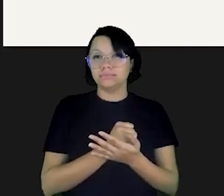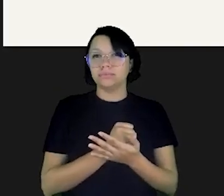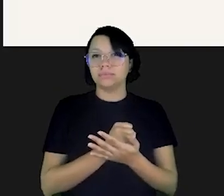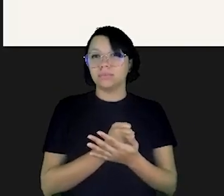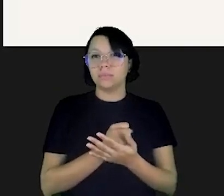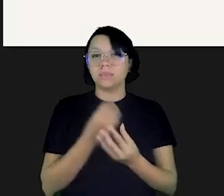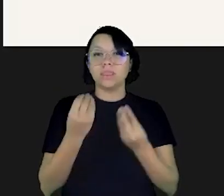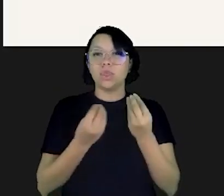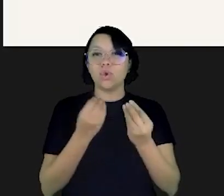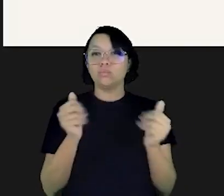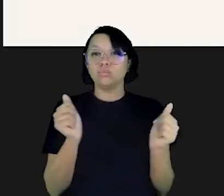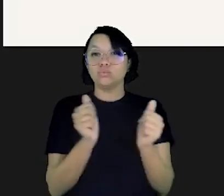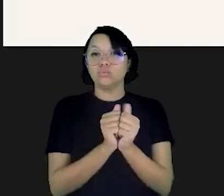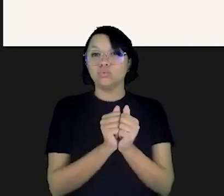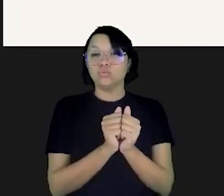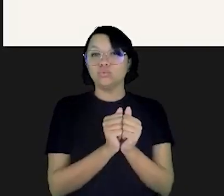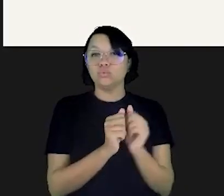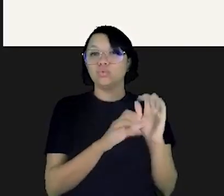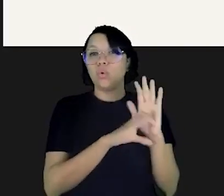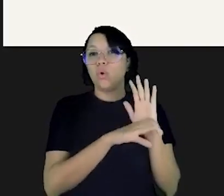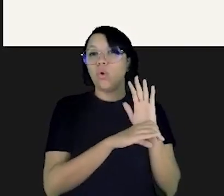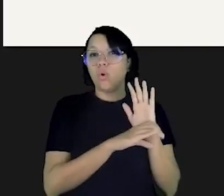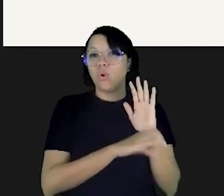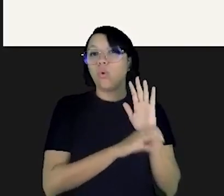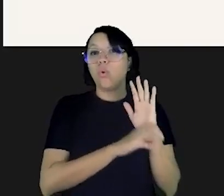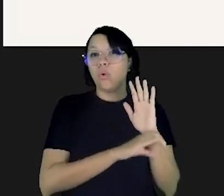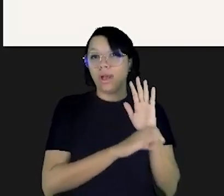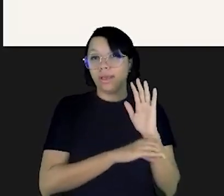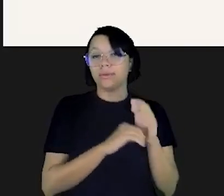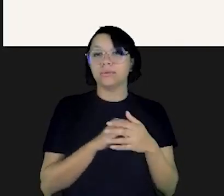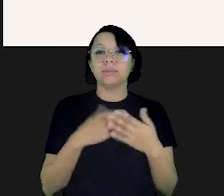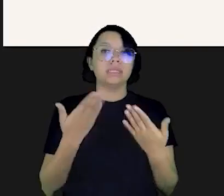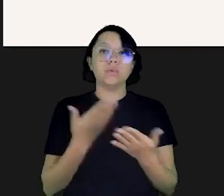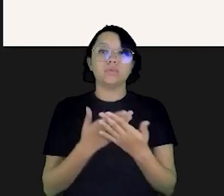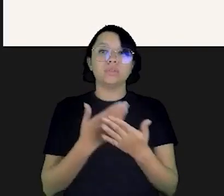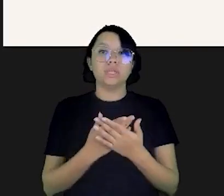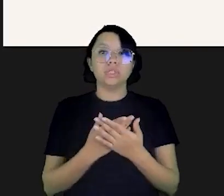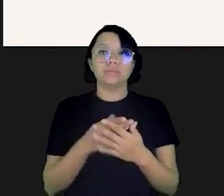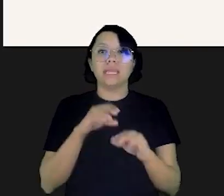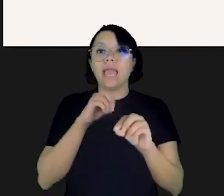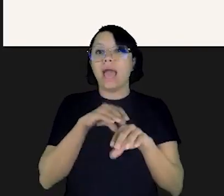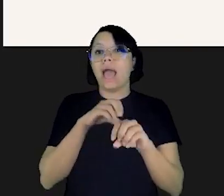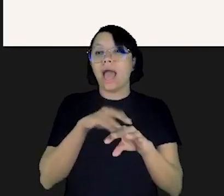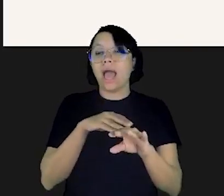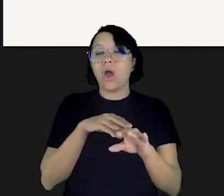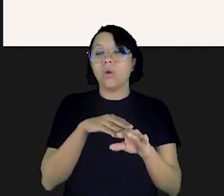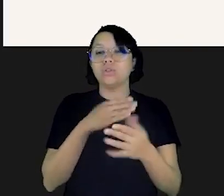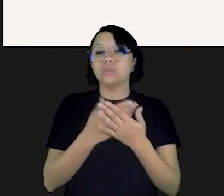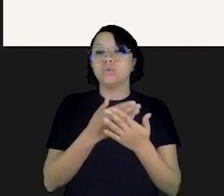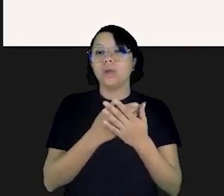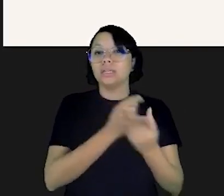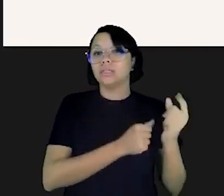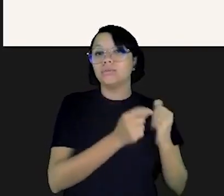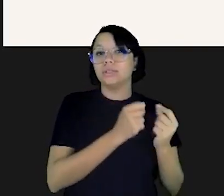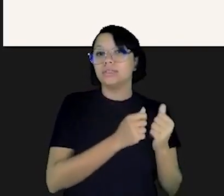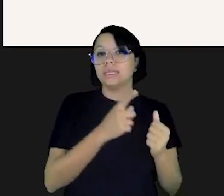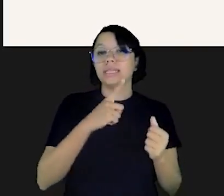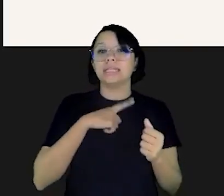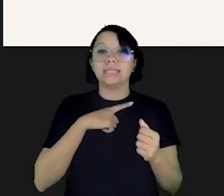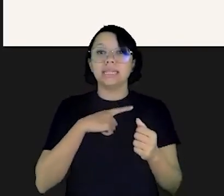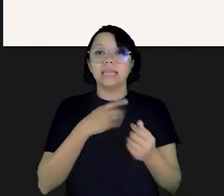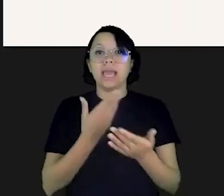da base nacional comum curricular de maneira integrada e transversal então os estudantes não tem aulas